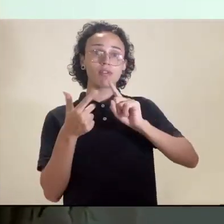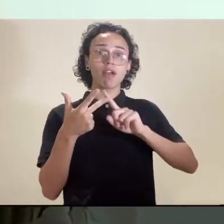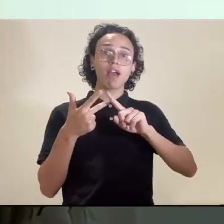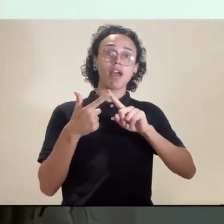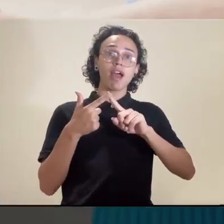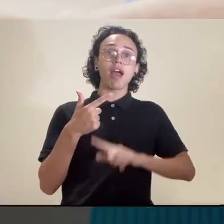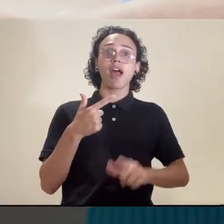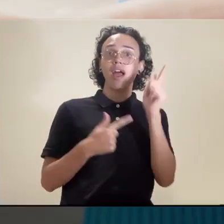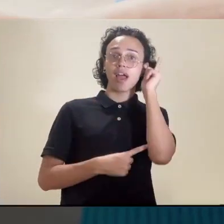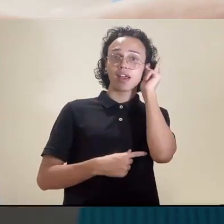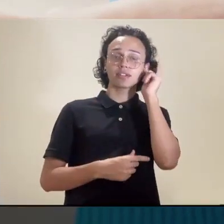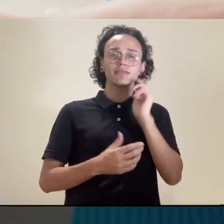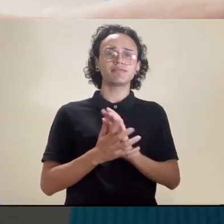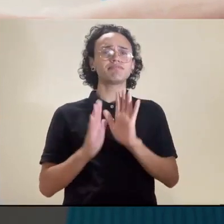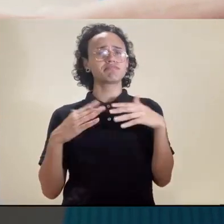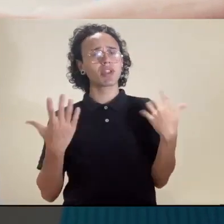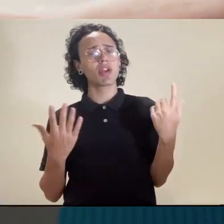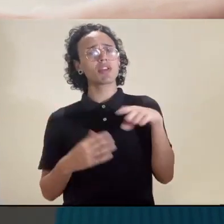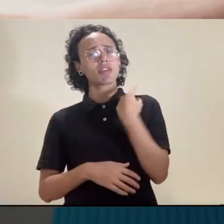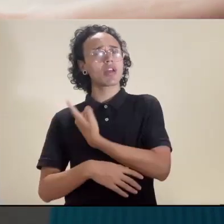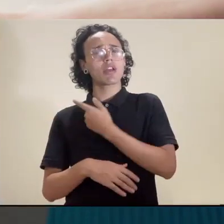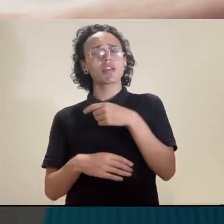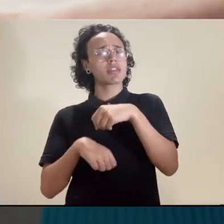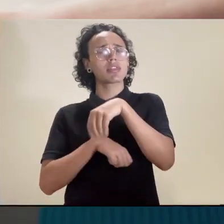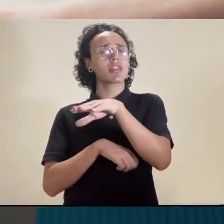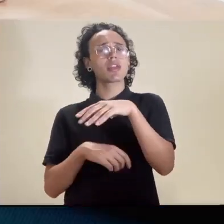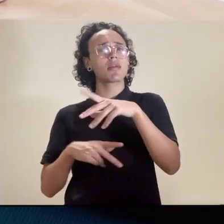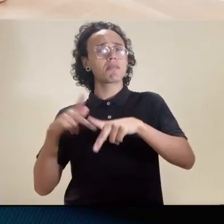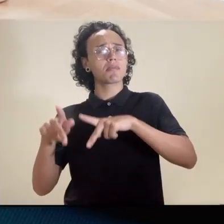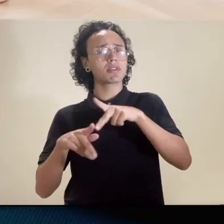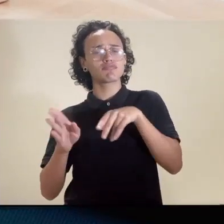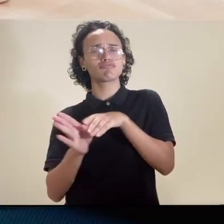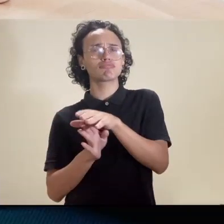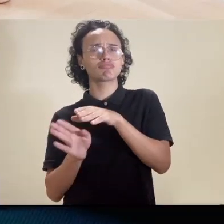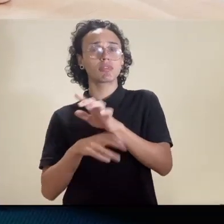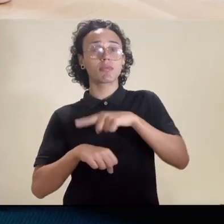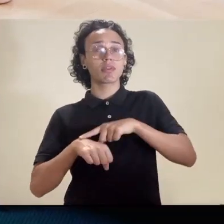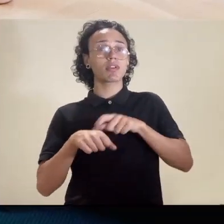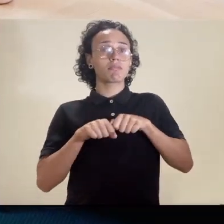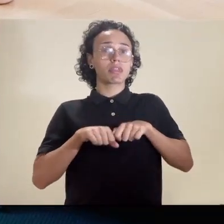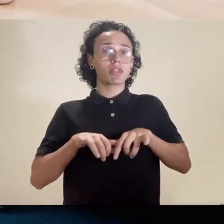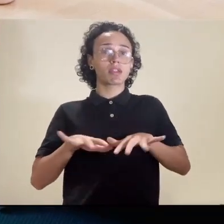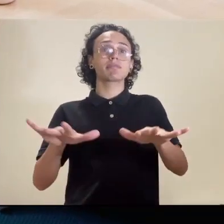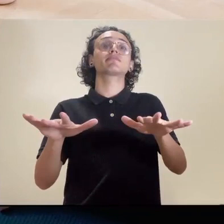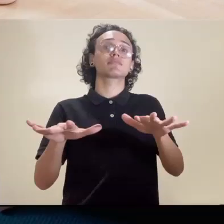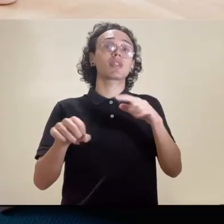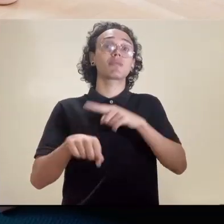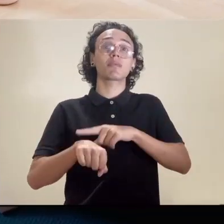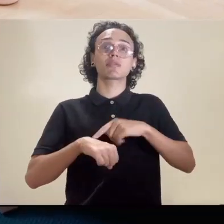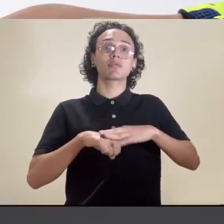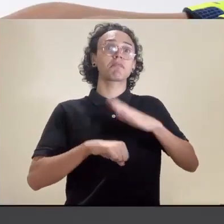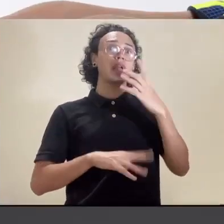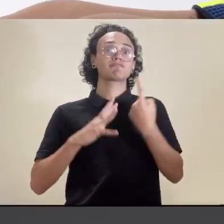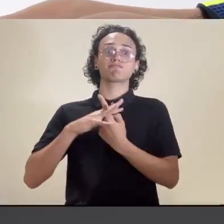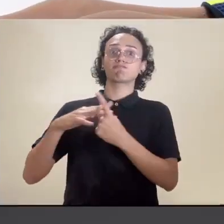televisão. Então, a gente começou a orientar a população durante a pandemia e o período